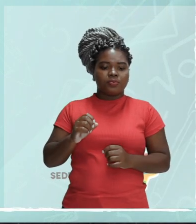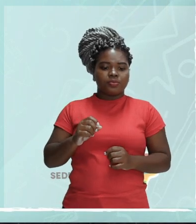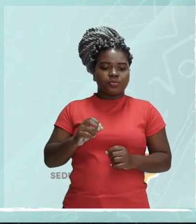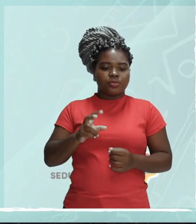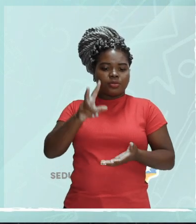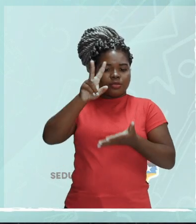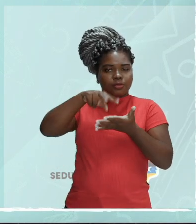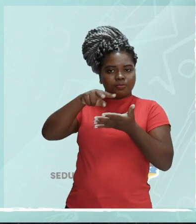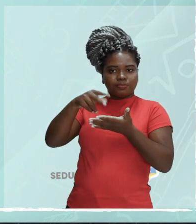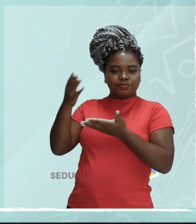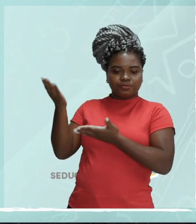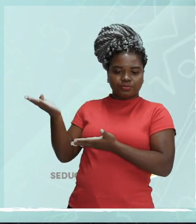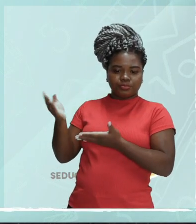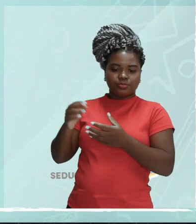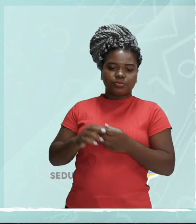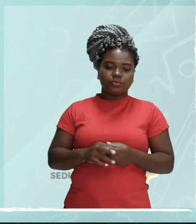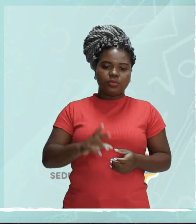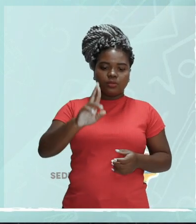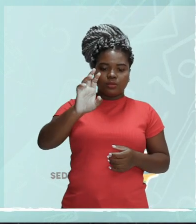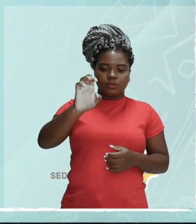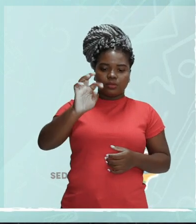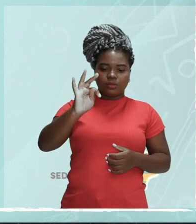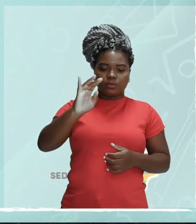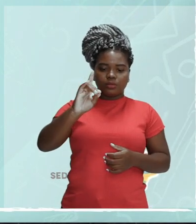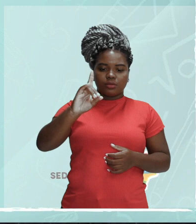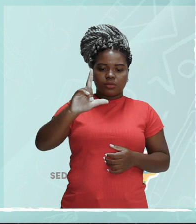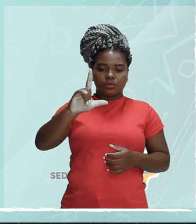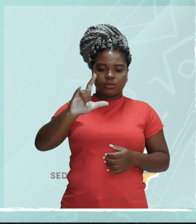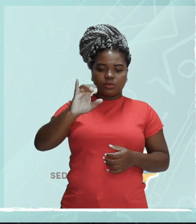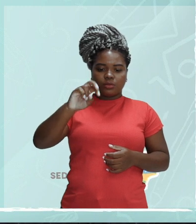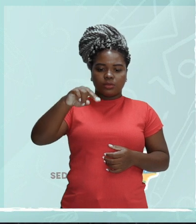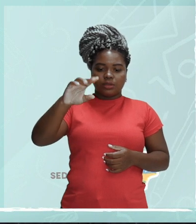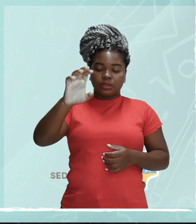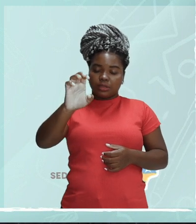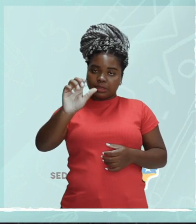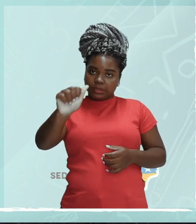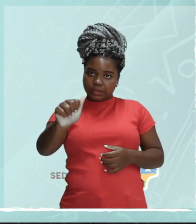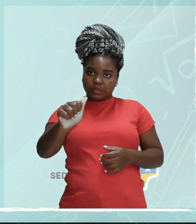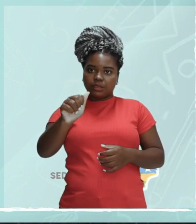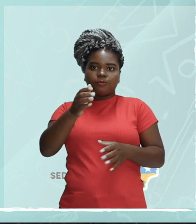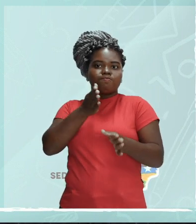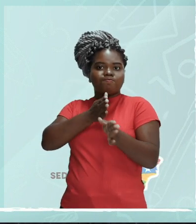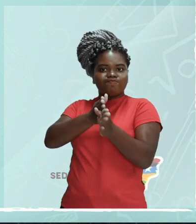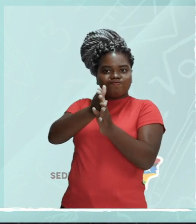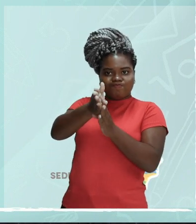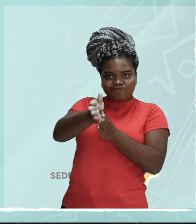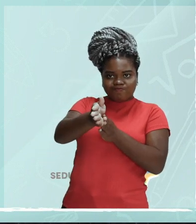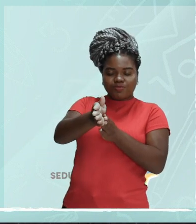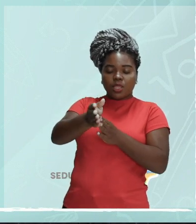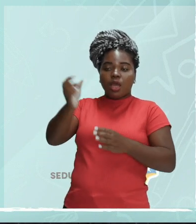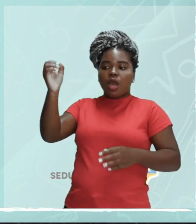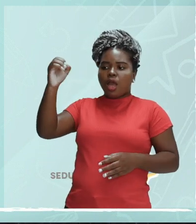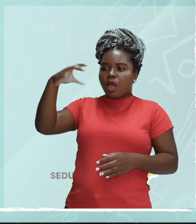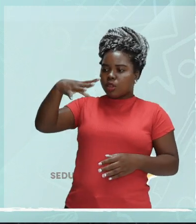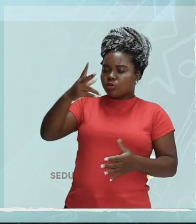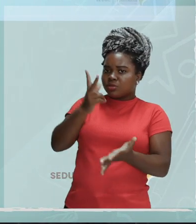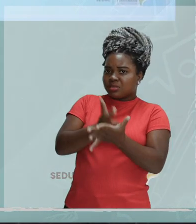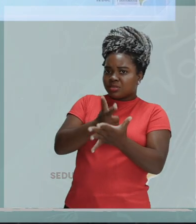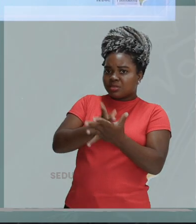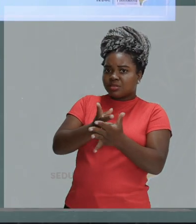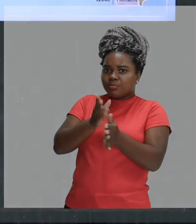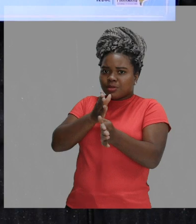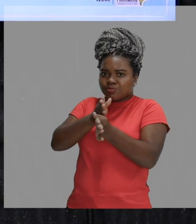homogêneo e transparente, a luz se propaga sempre em linha reta. Ou seja, a luz não faz